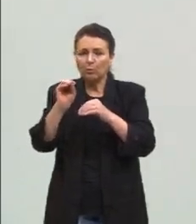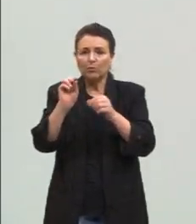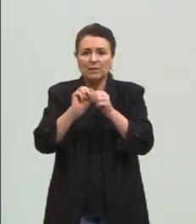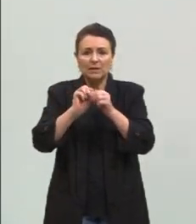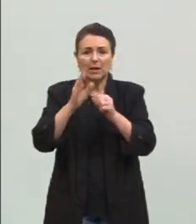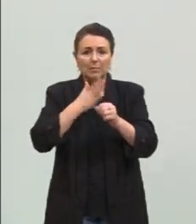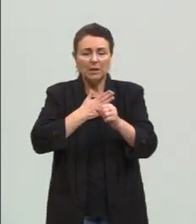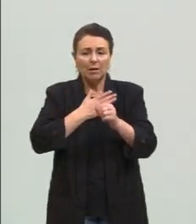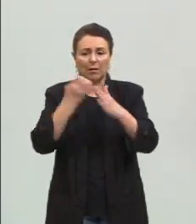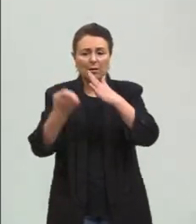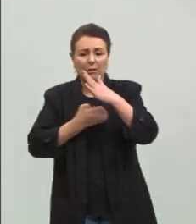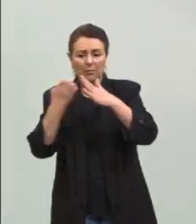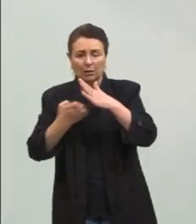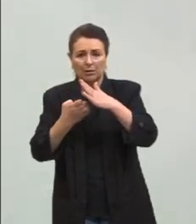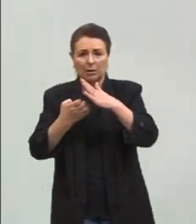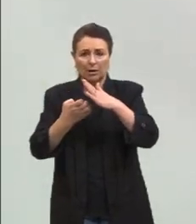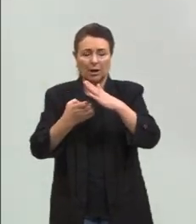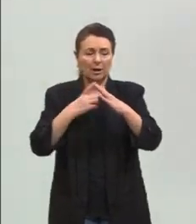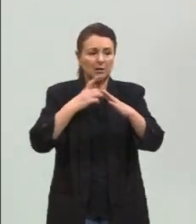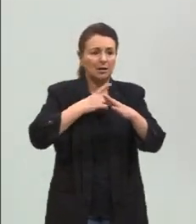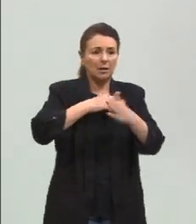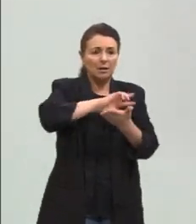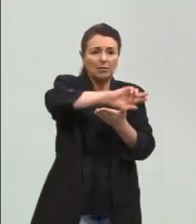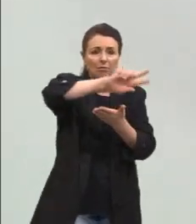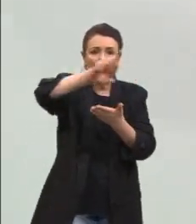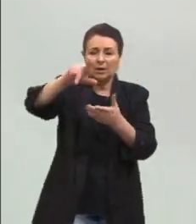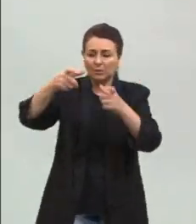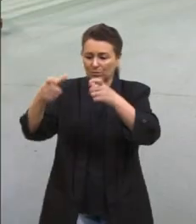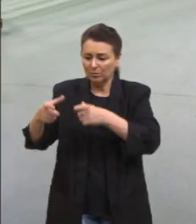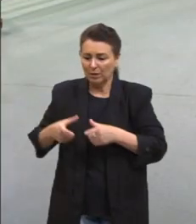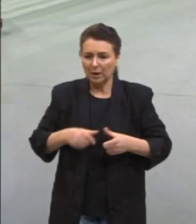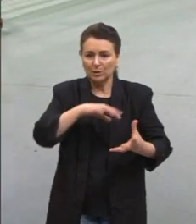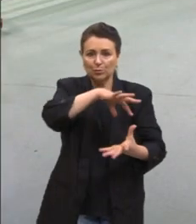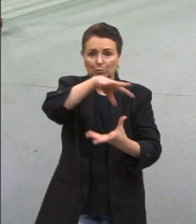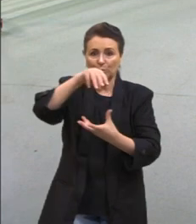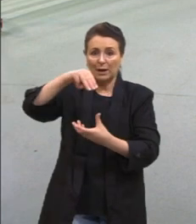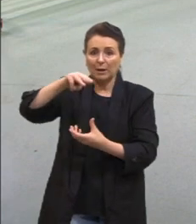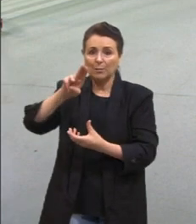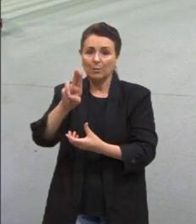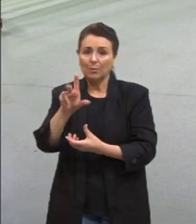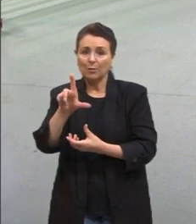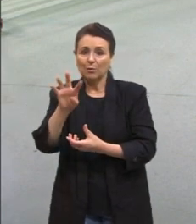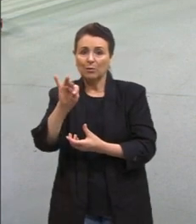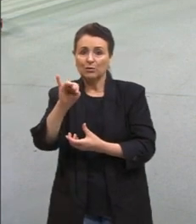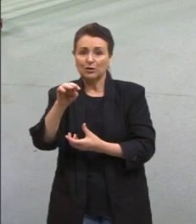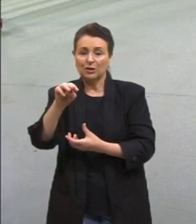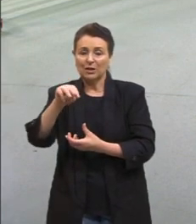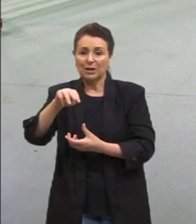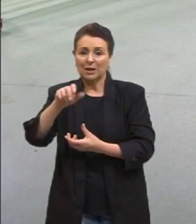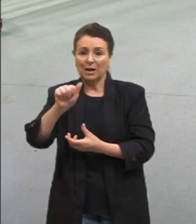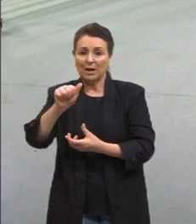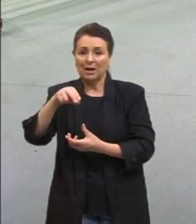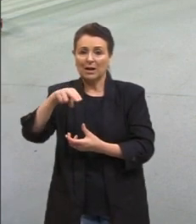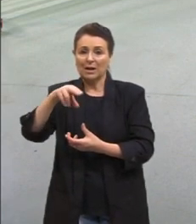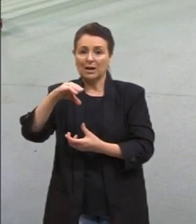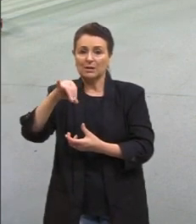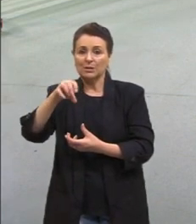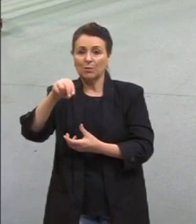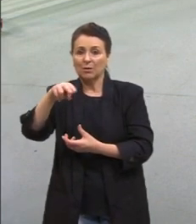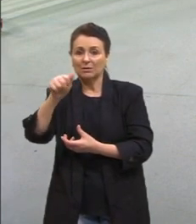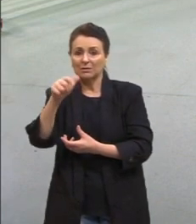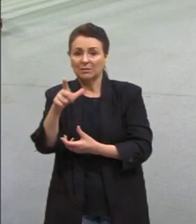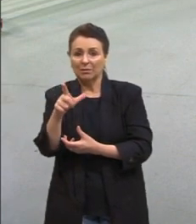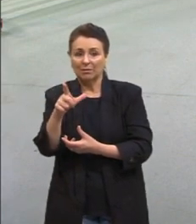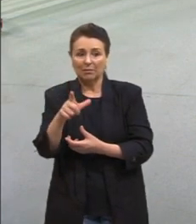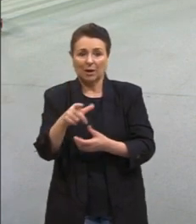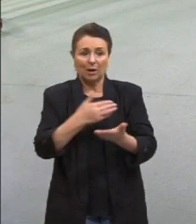vezes essa empresa é multinacional. O local que ela é gerida é num país desenvolvido, mas onde ela produz é no